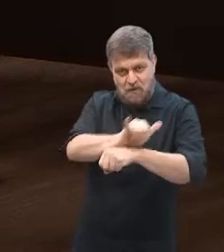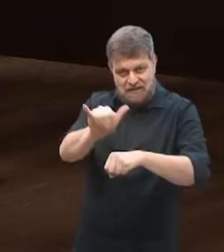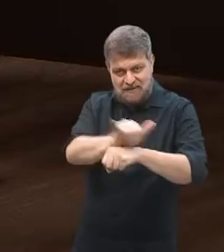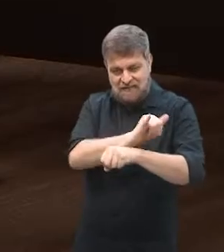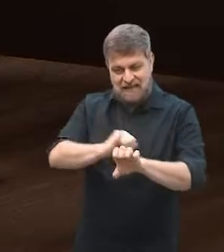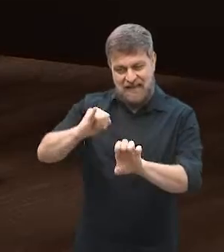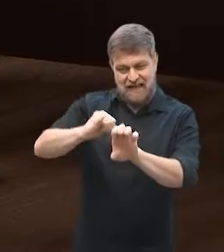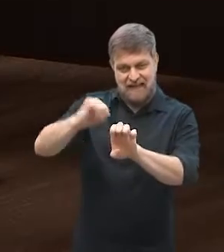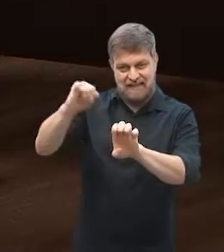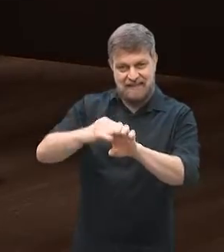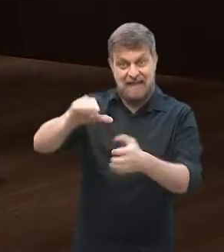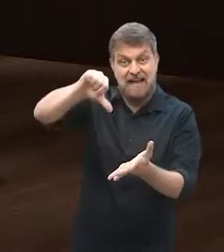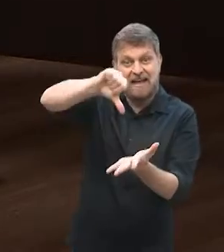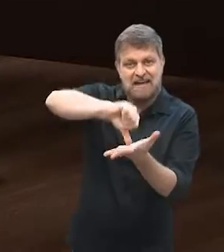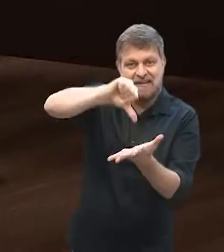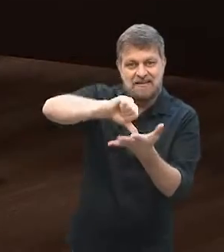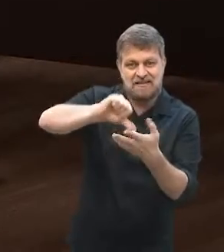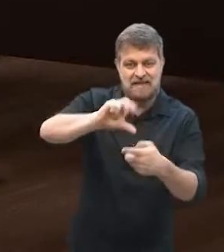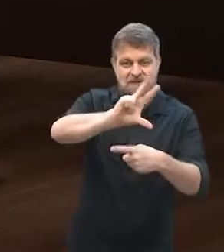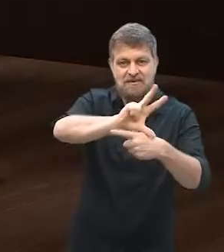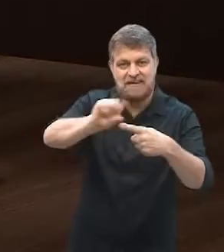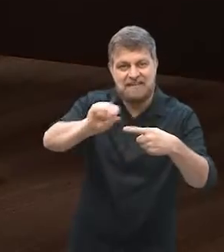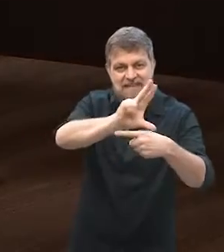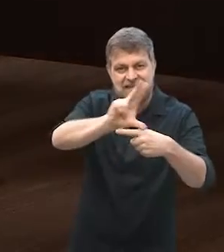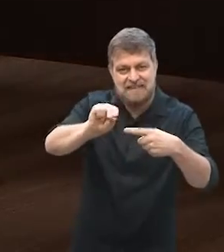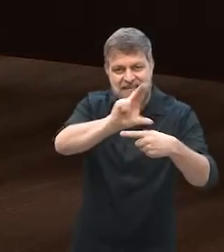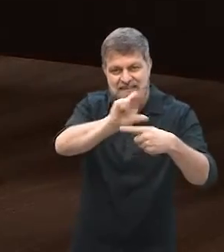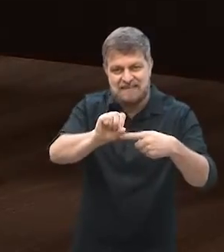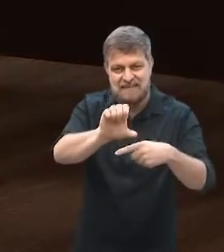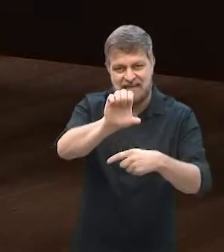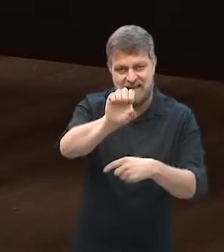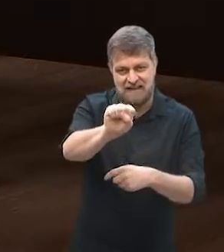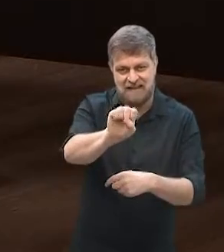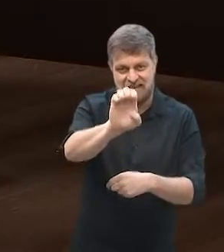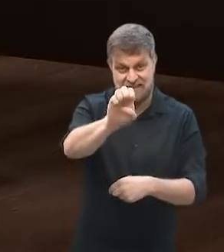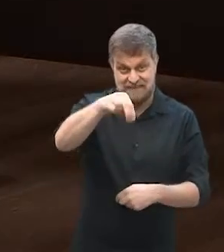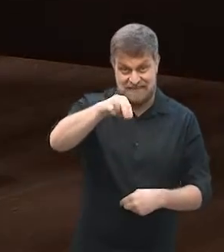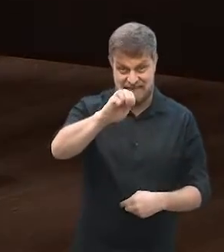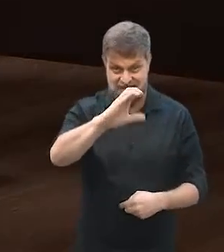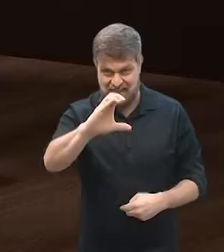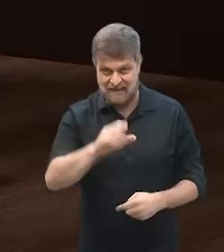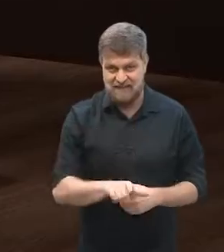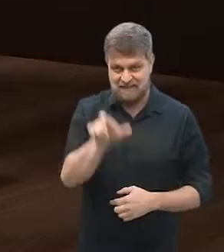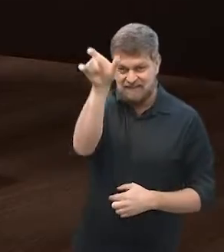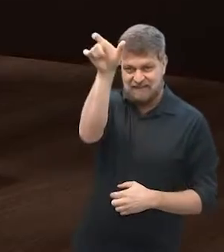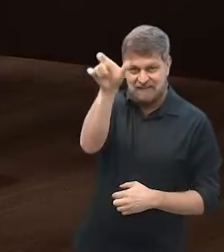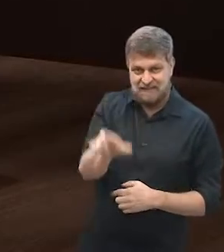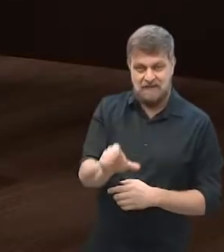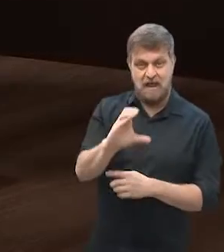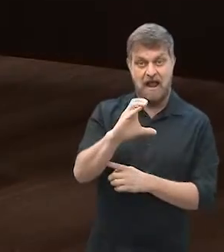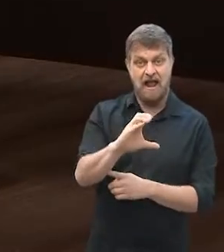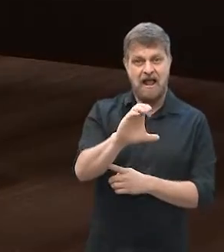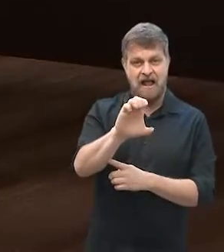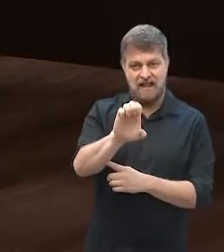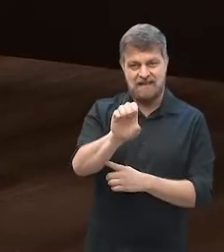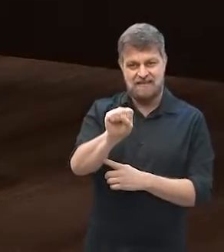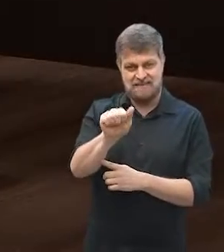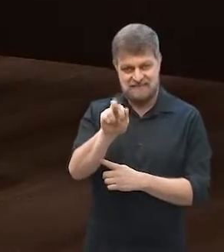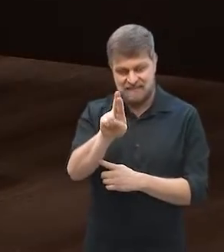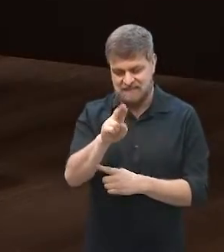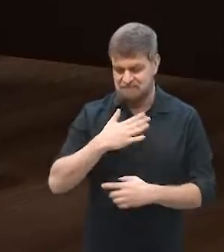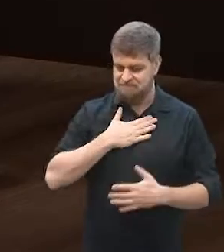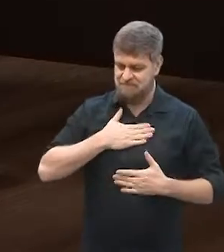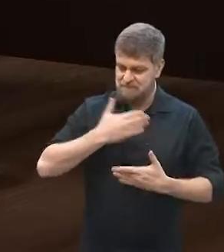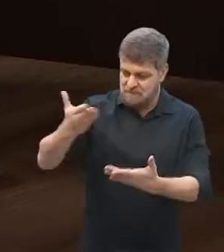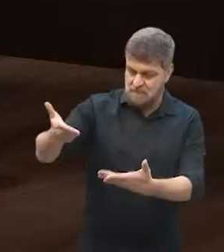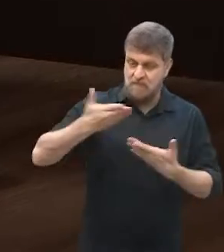inovação do Centro Universitário SENAC, o César Akira Yokomiz. César, seja bem-vindo e